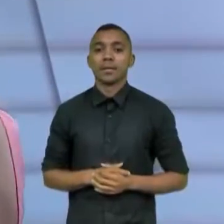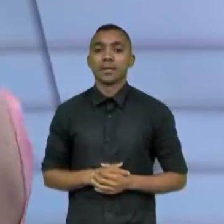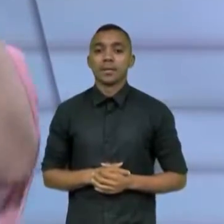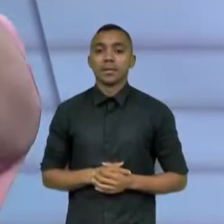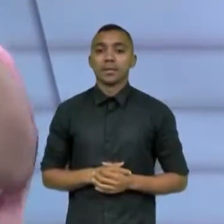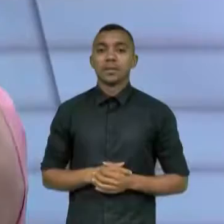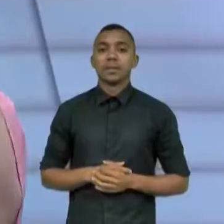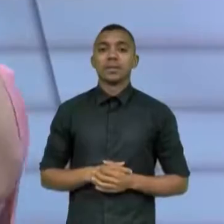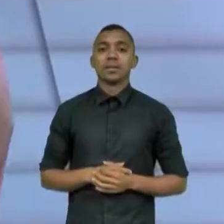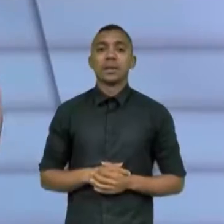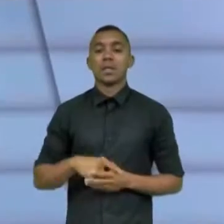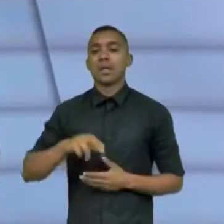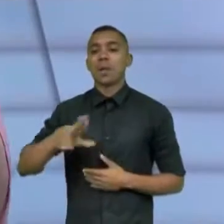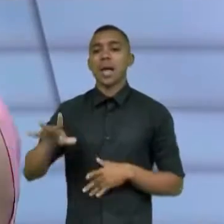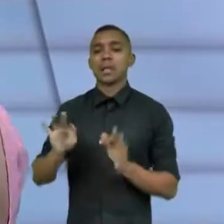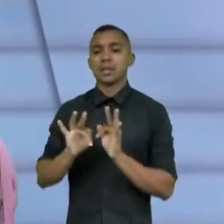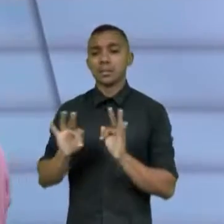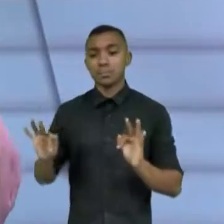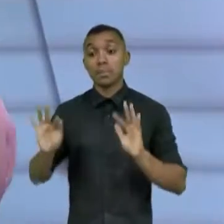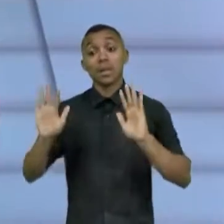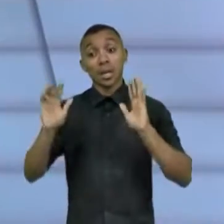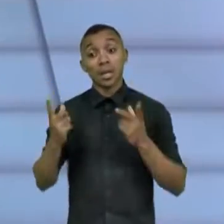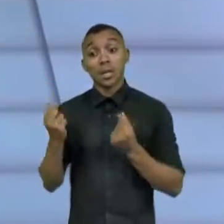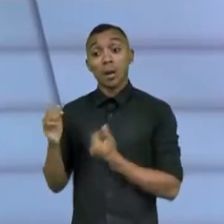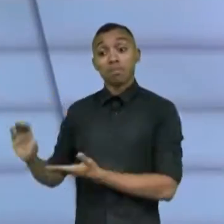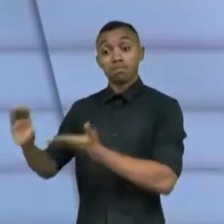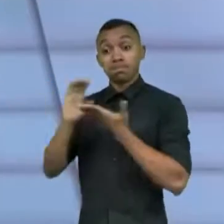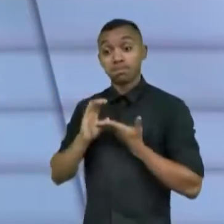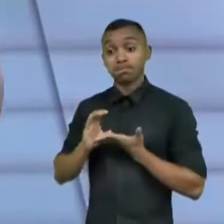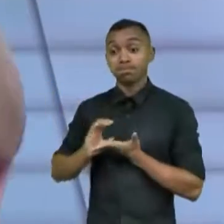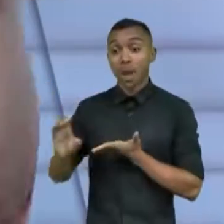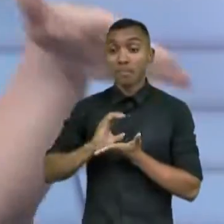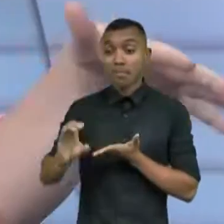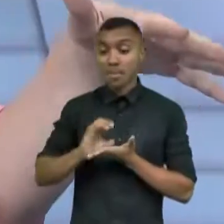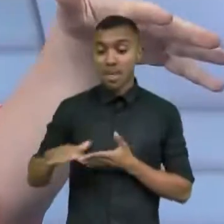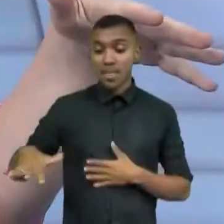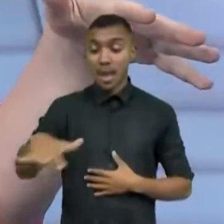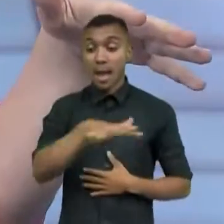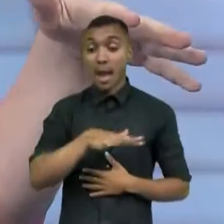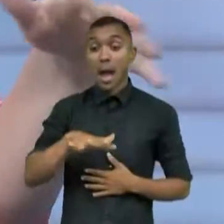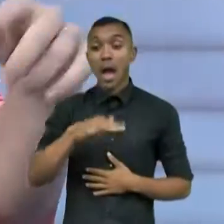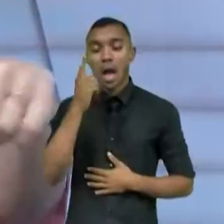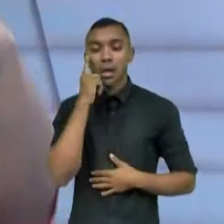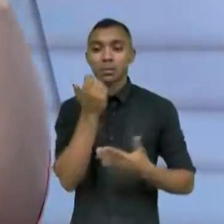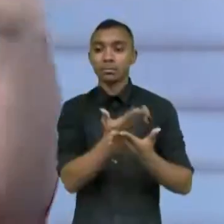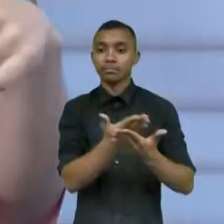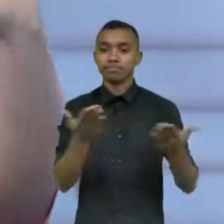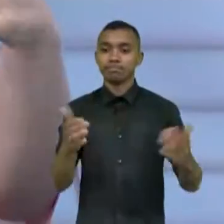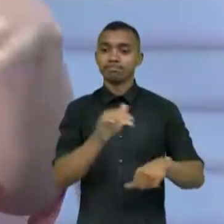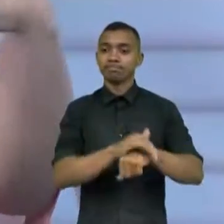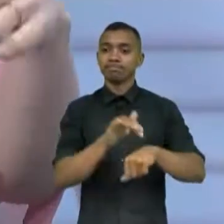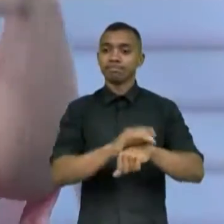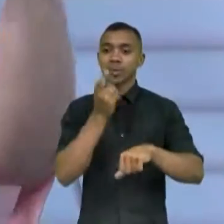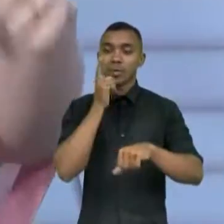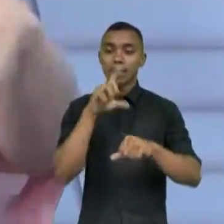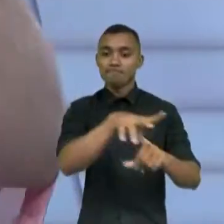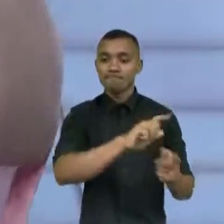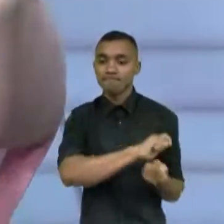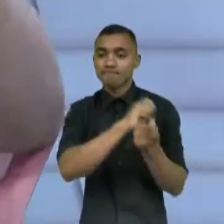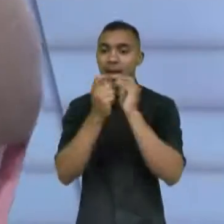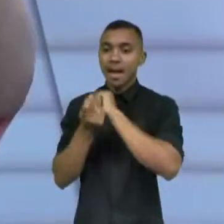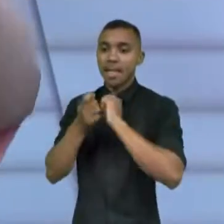promover, investir em fortalecer aqueles que têm a capacidade de multiplicar isso